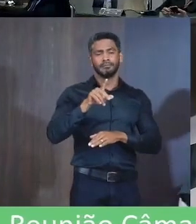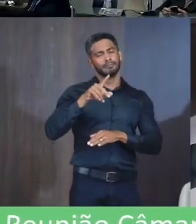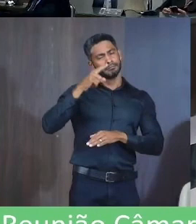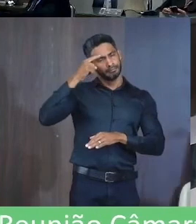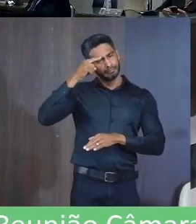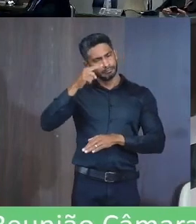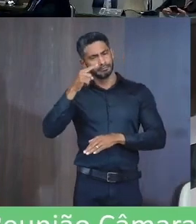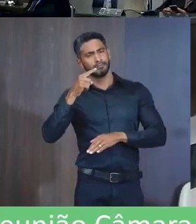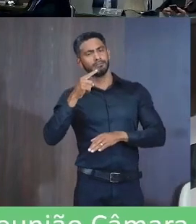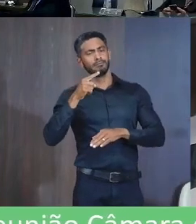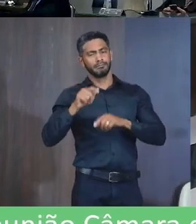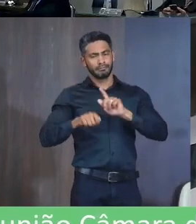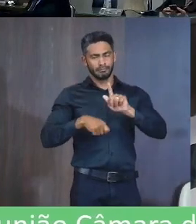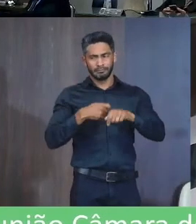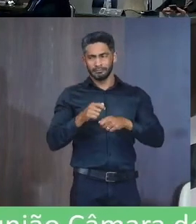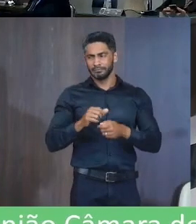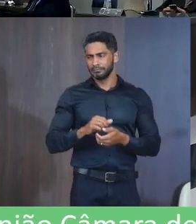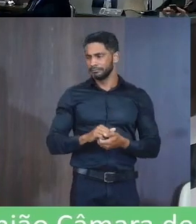atendendo